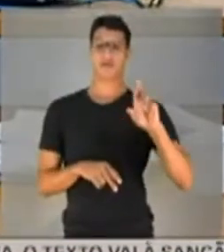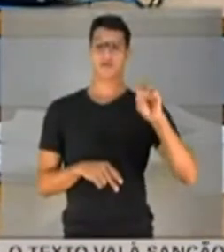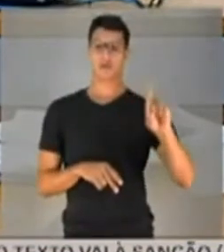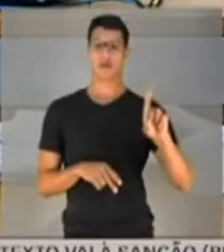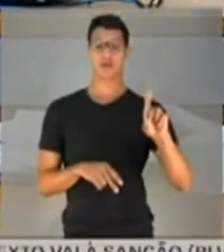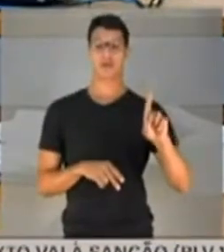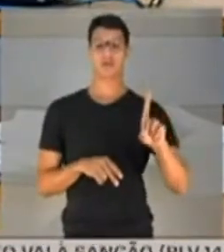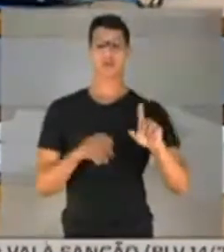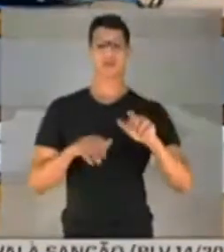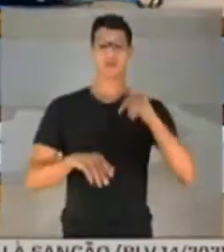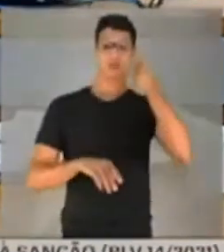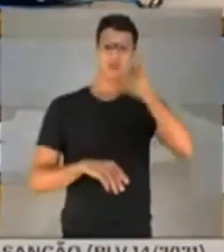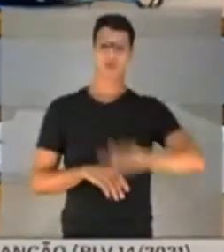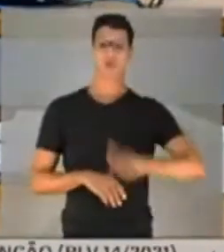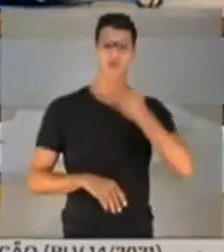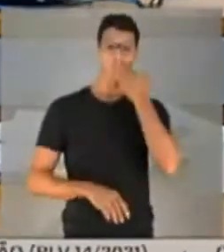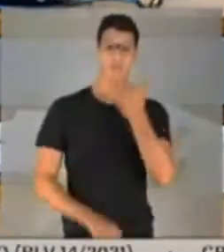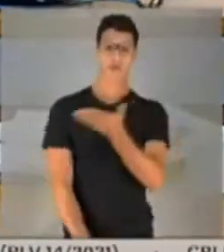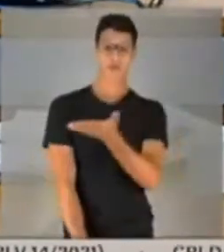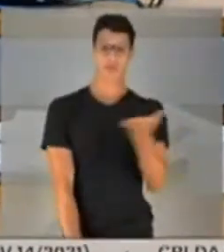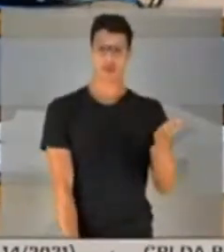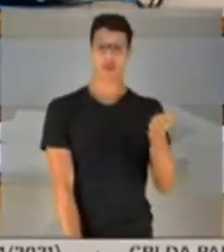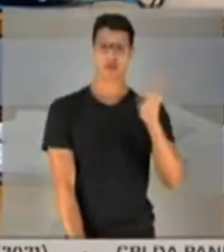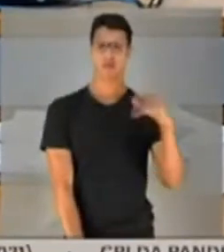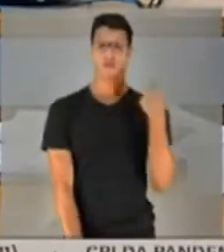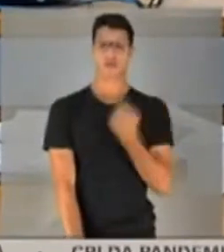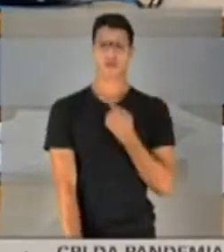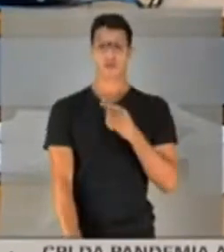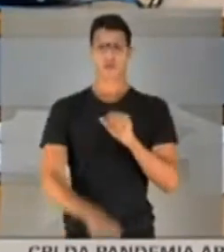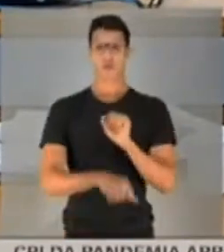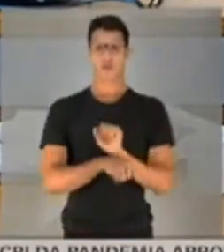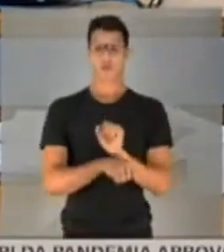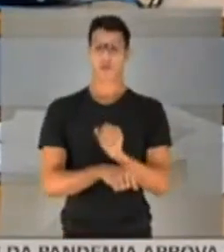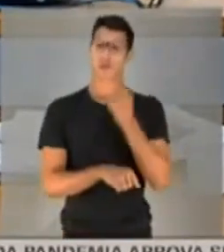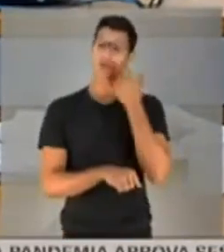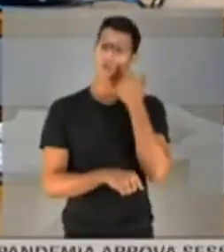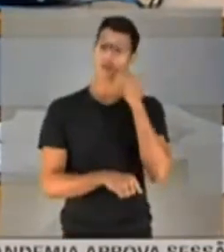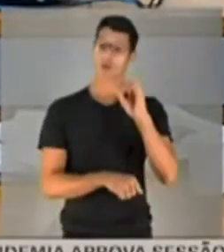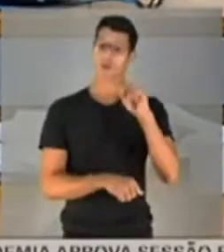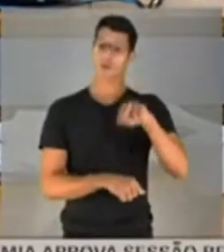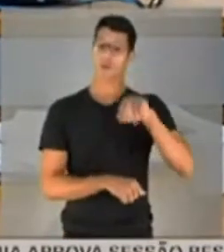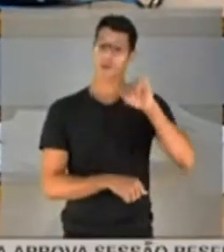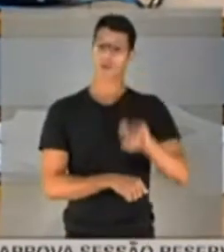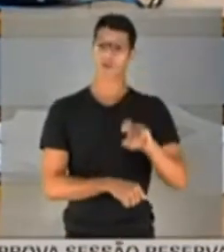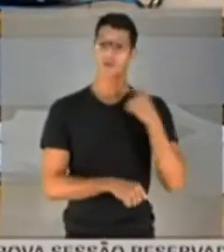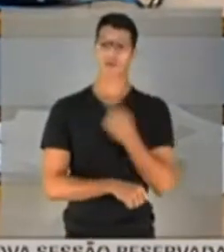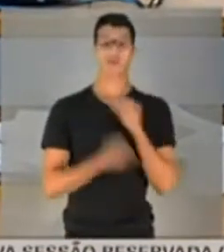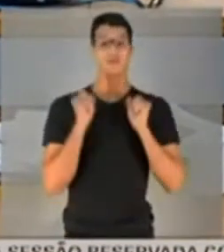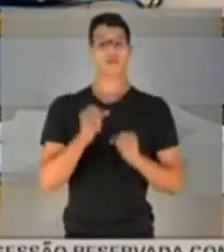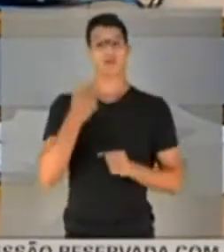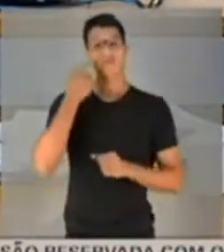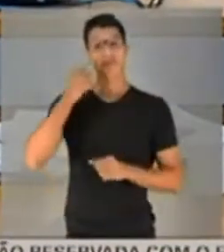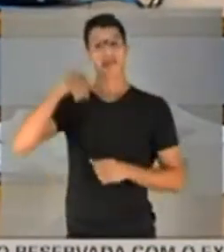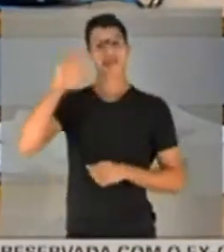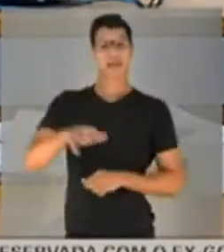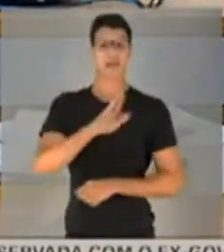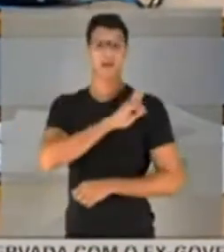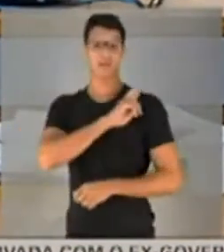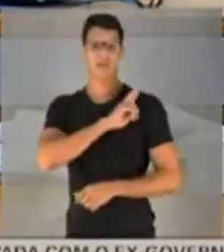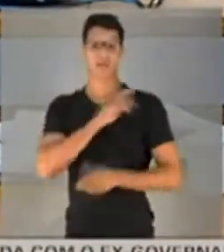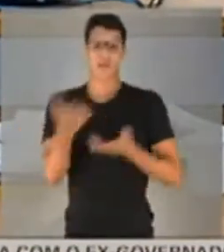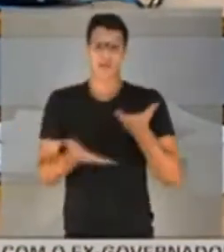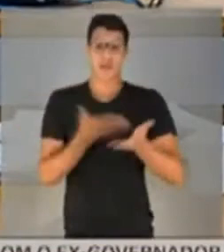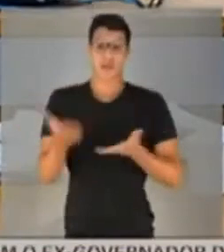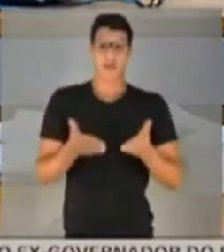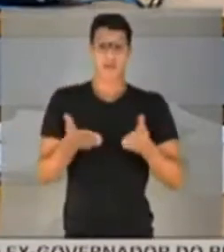revista Lância. Então, é mais uma vez um pedido à vossa excelência, já que nós vamos agora ouvir o Onyx e Luiz Miranda, que nós possamos ouvir quem é o responsável da questão desse tratamento